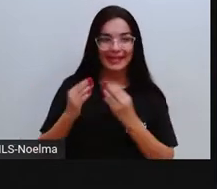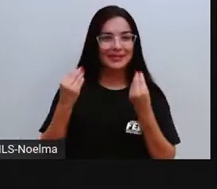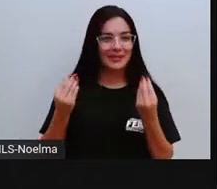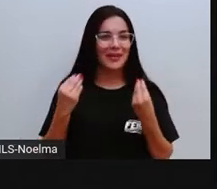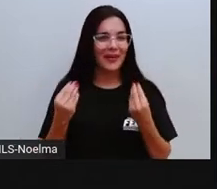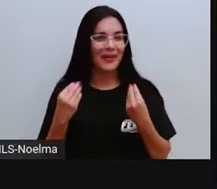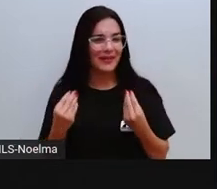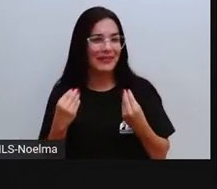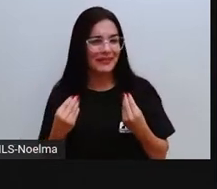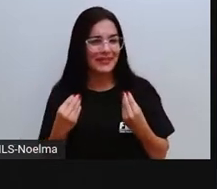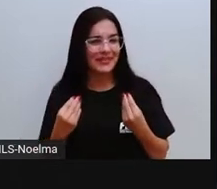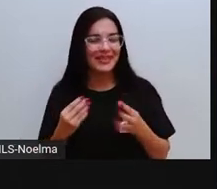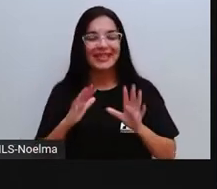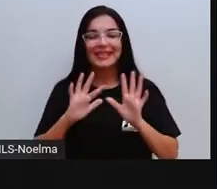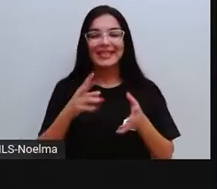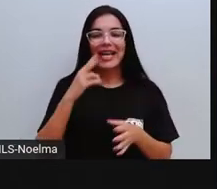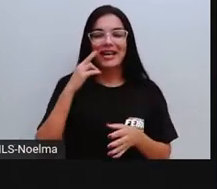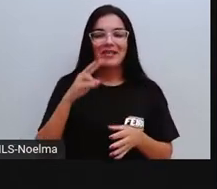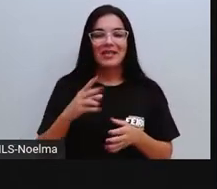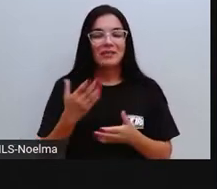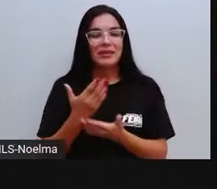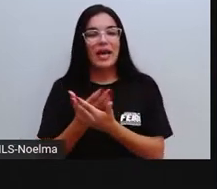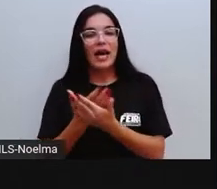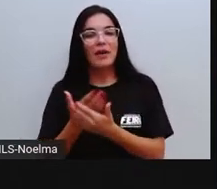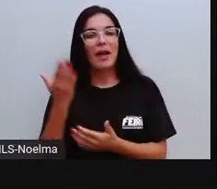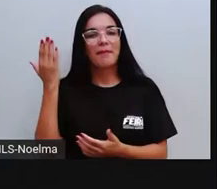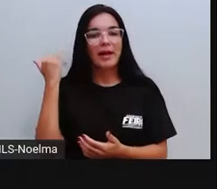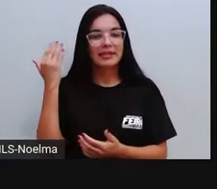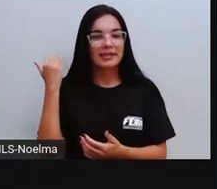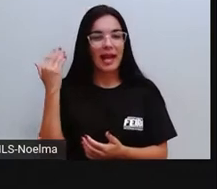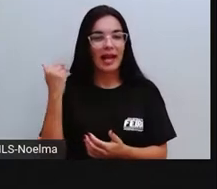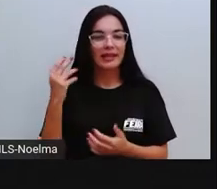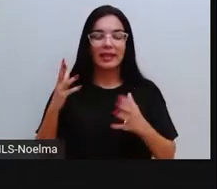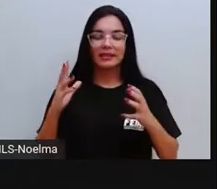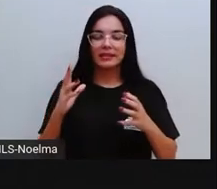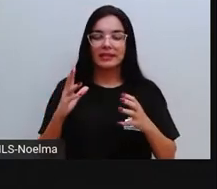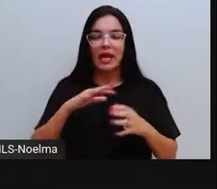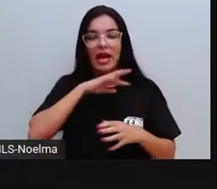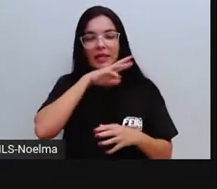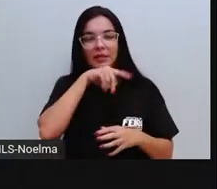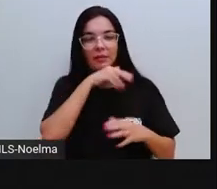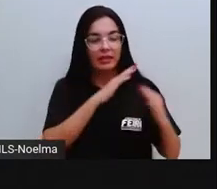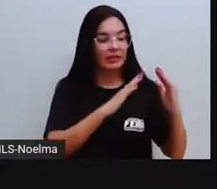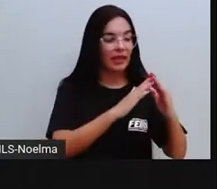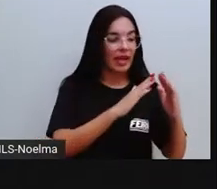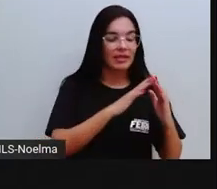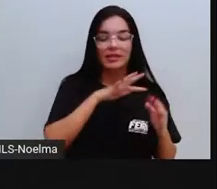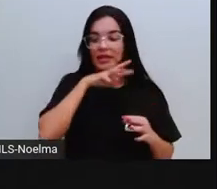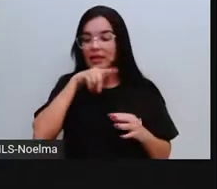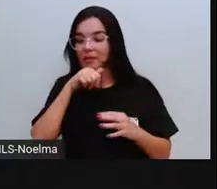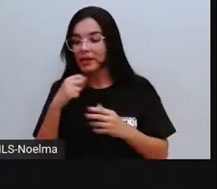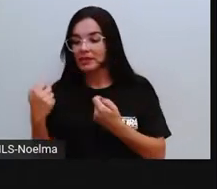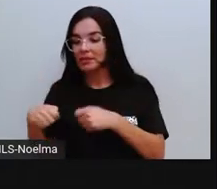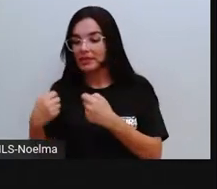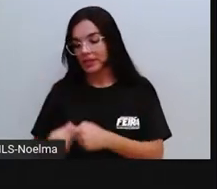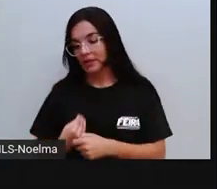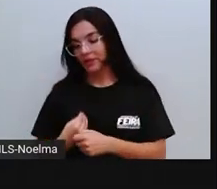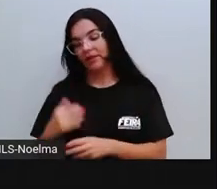Lá na aula de animais domésticos e animais selvagens, né? Animais que precisam viver na natureza.